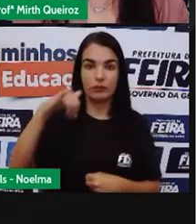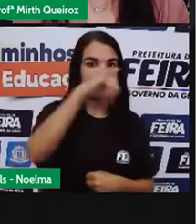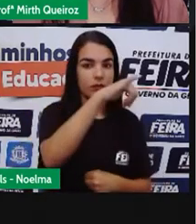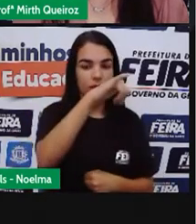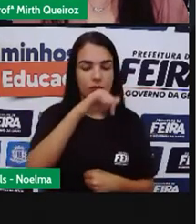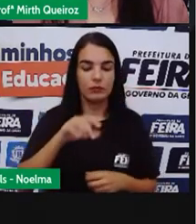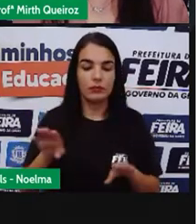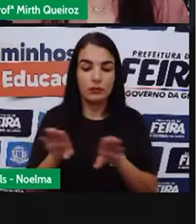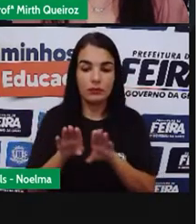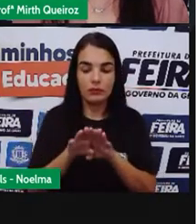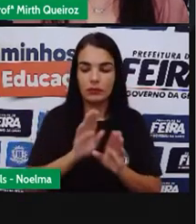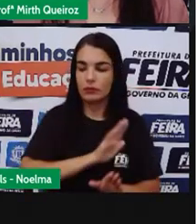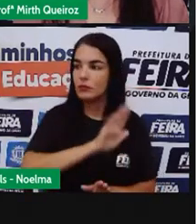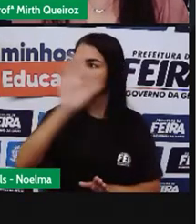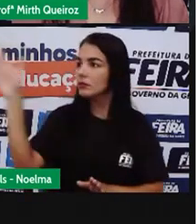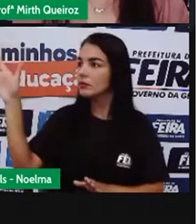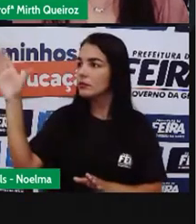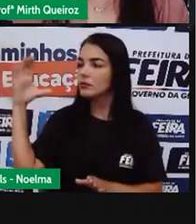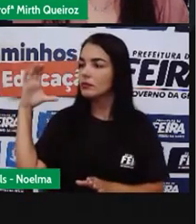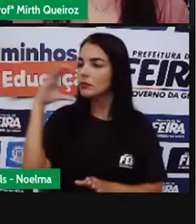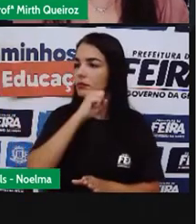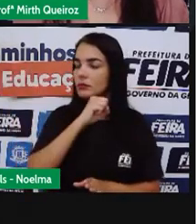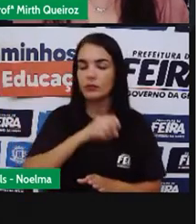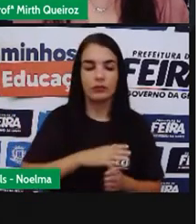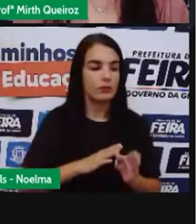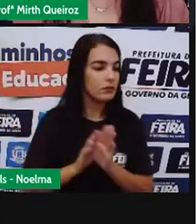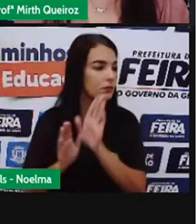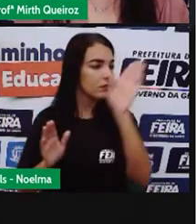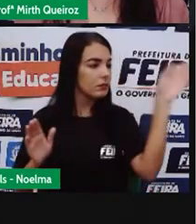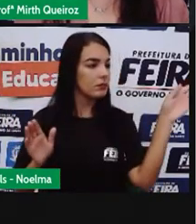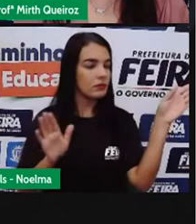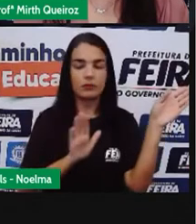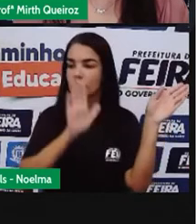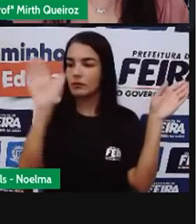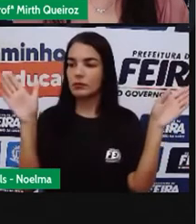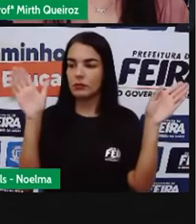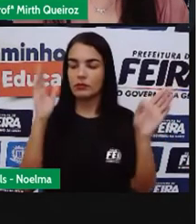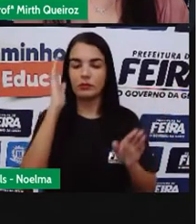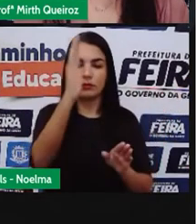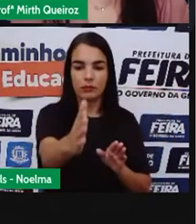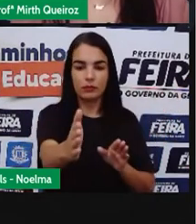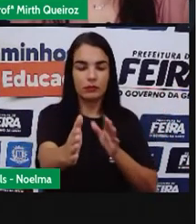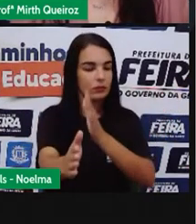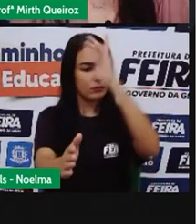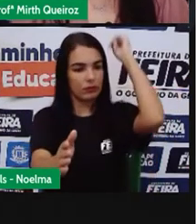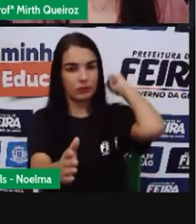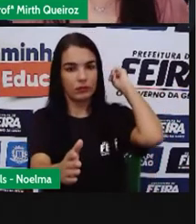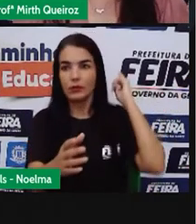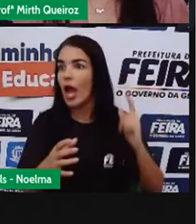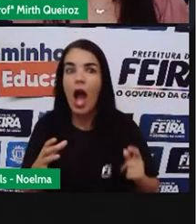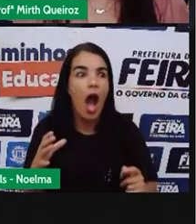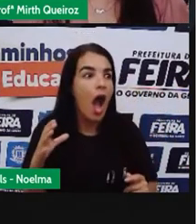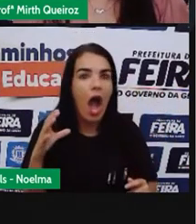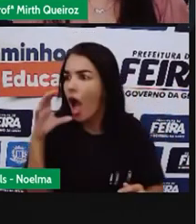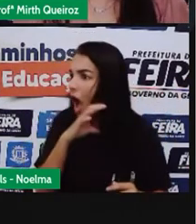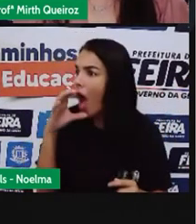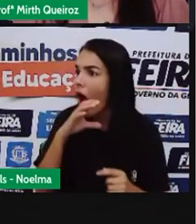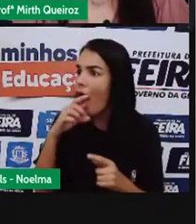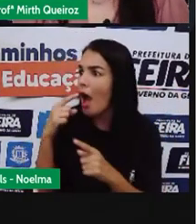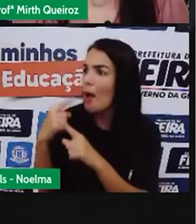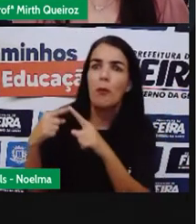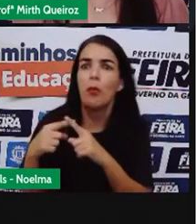Há saídas de emergência, à frente, nos dois lados e atrás. Emergência?